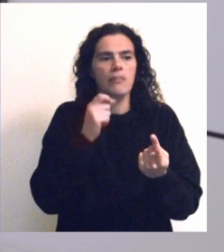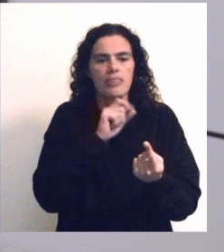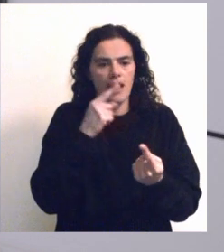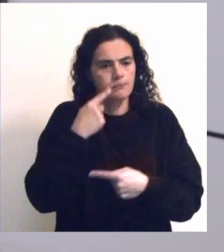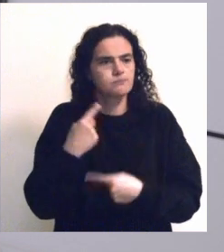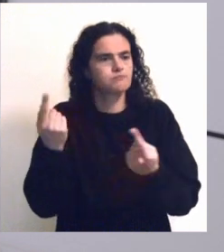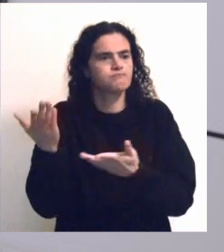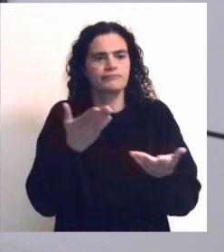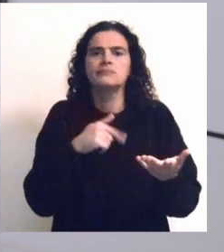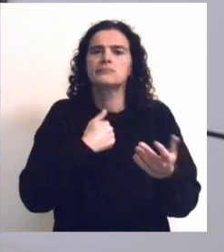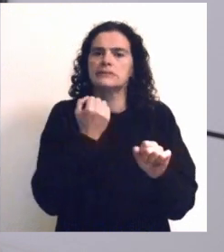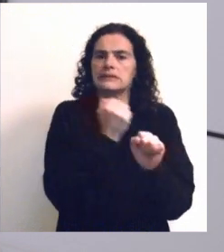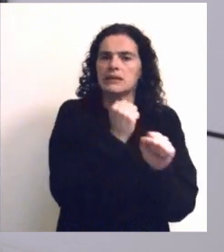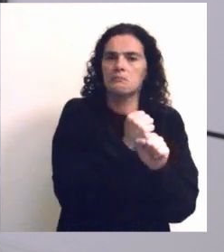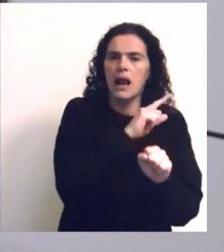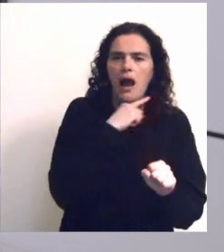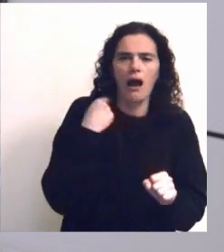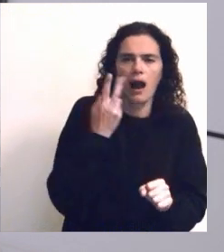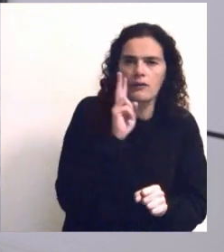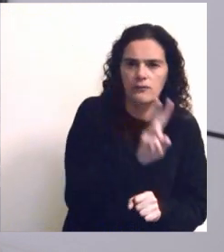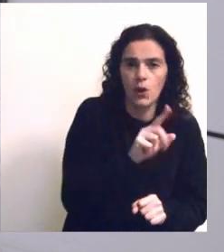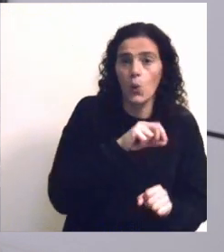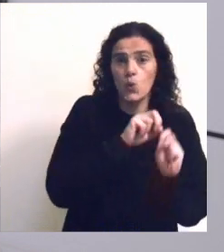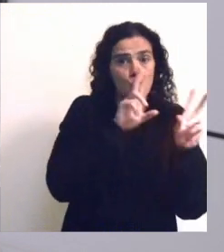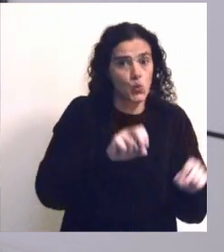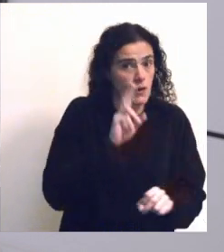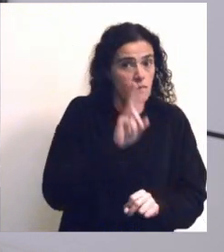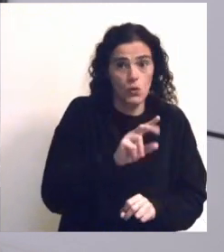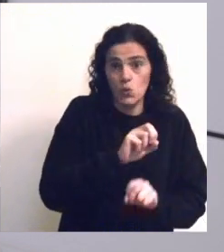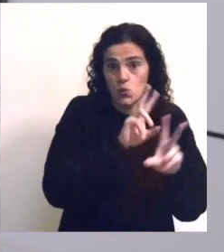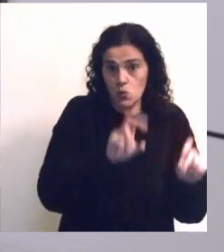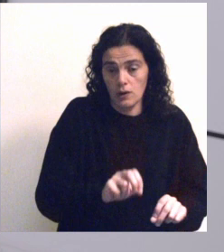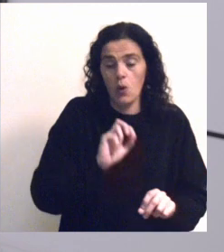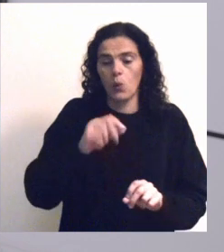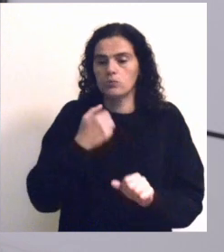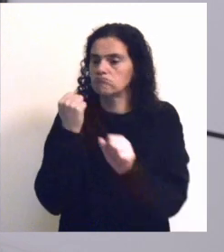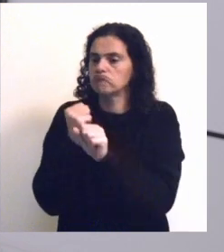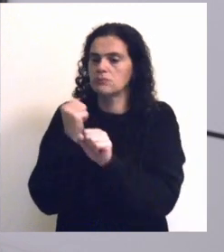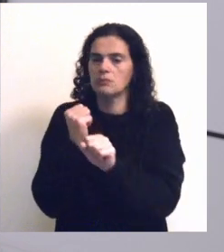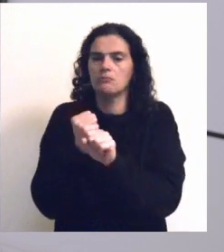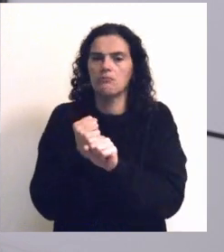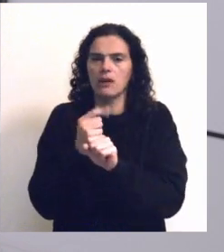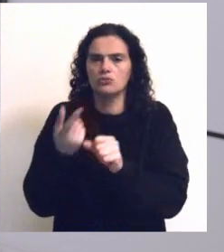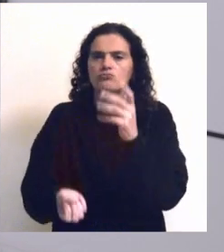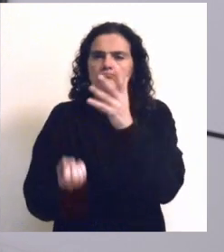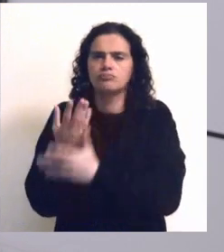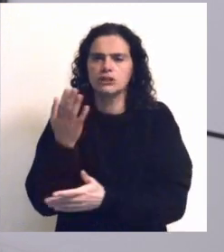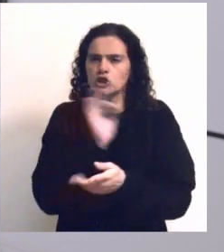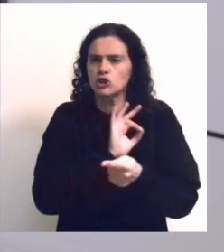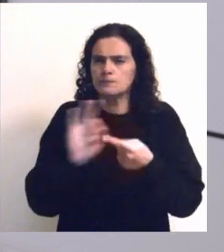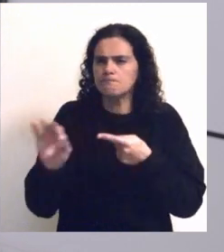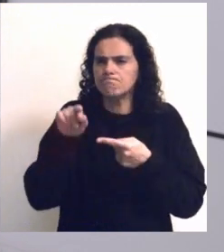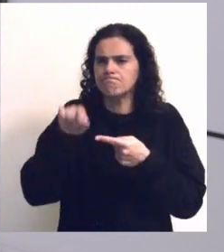o apresentarmos quer obras que raramente são vistas ou que nunca foram vistas, obras que foram